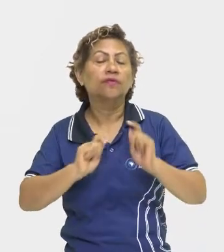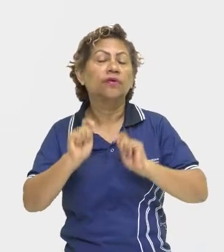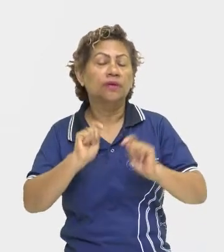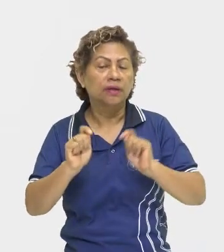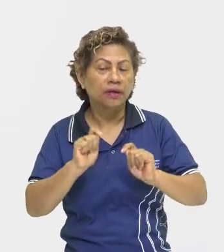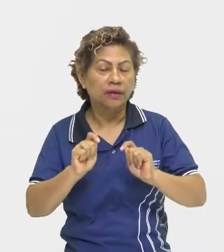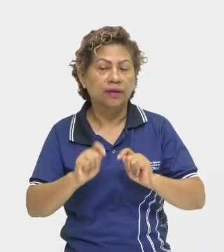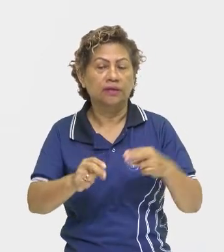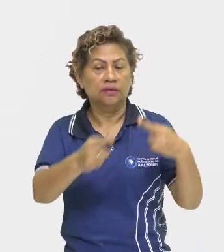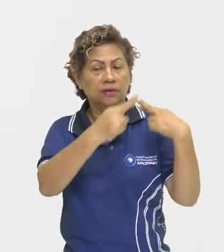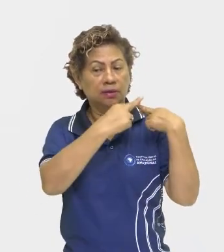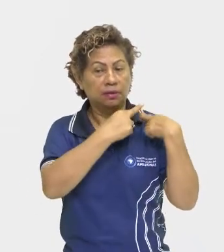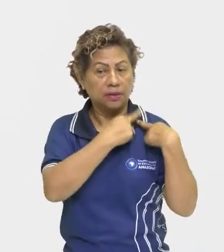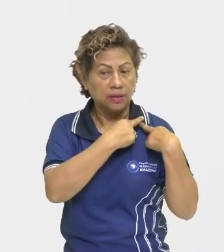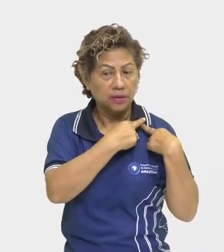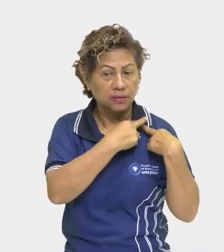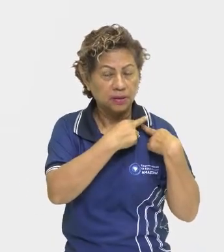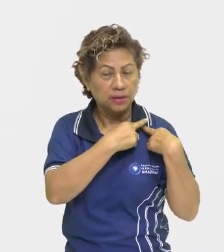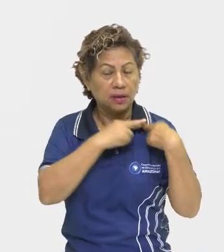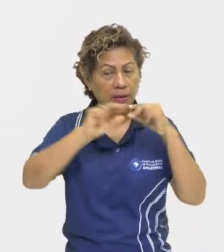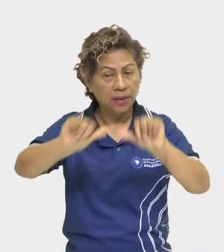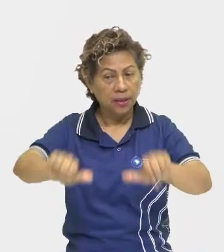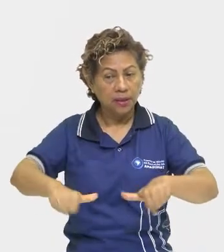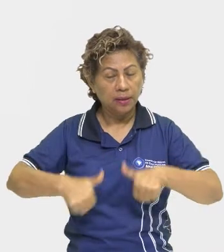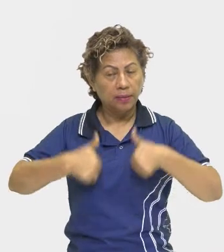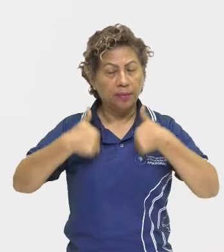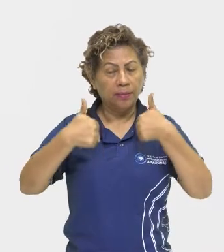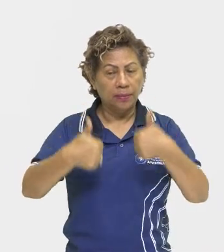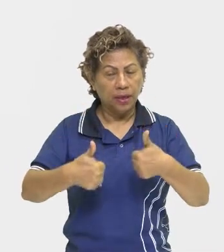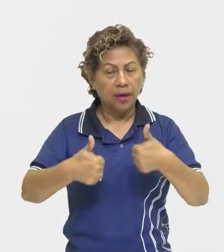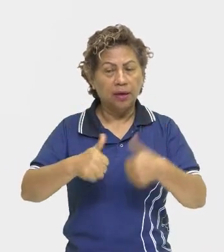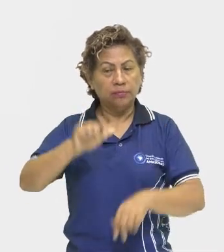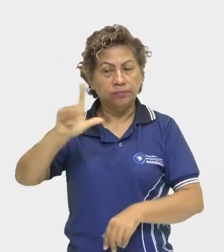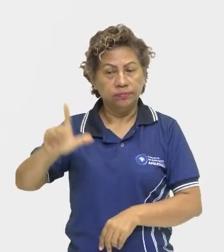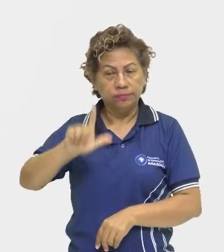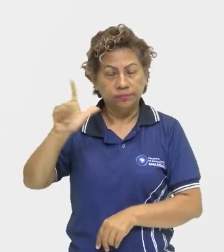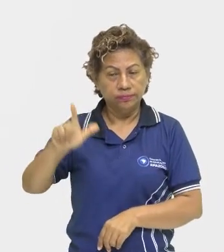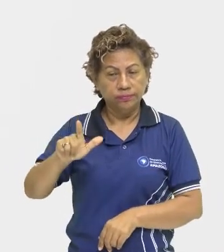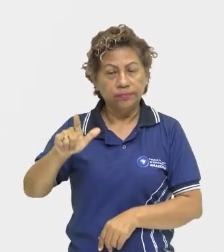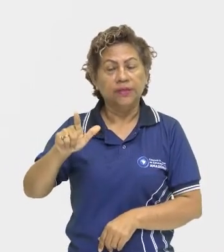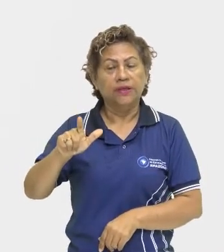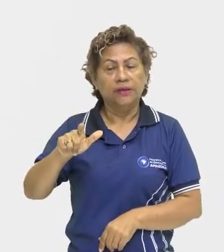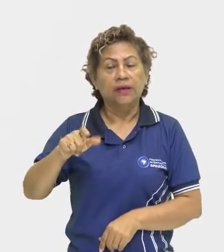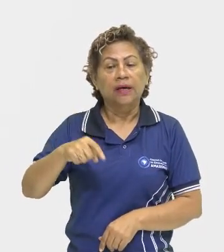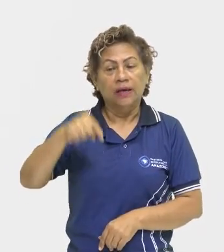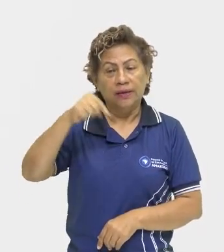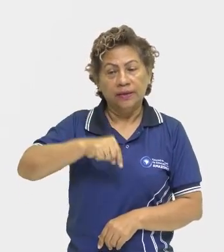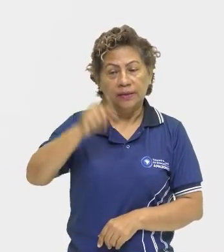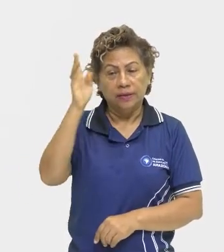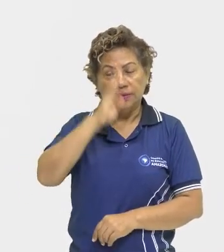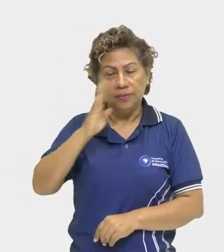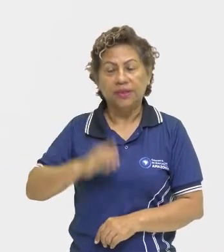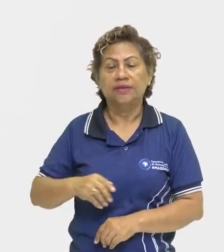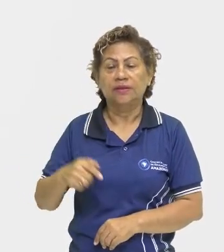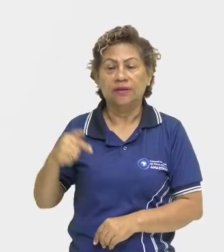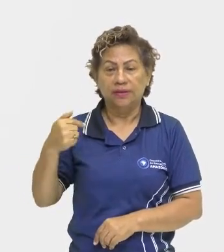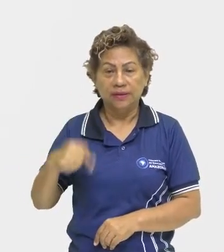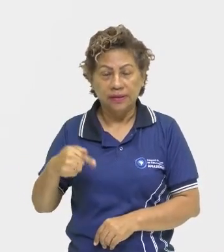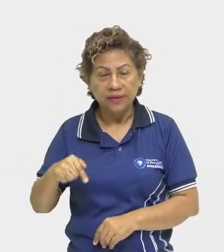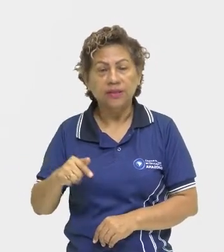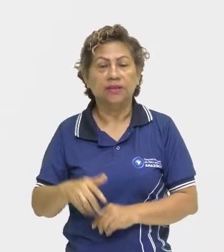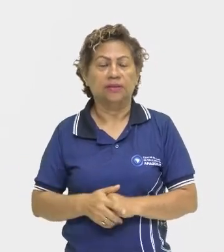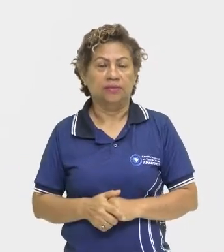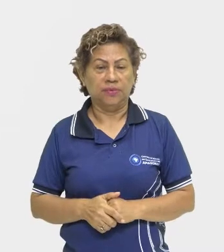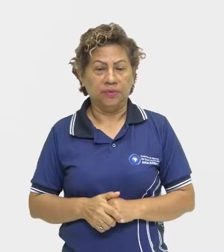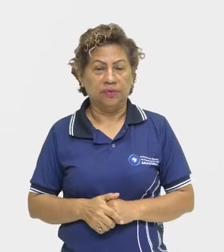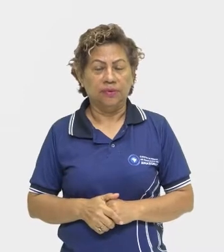responsáveis pela melhor produção literária do quintismo brasileiro. Recordando para você que a literatura